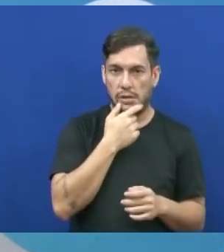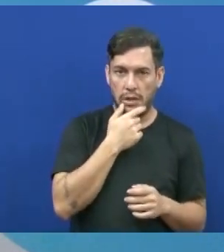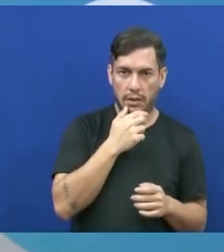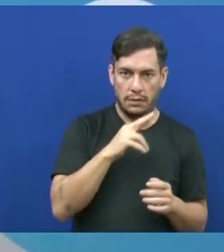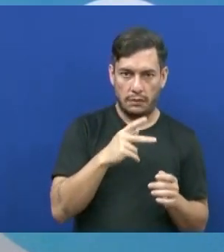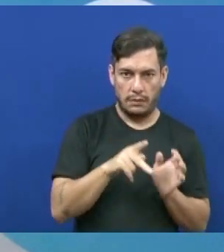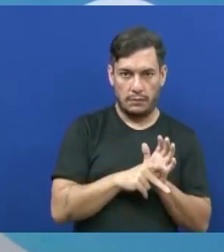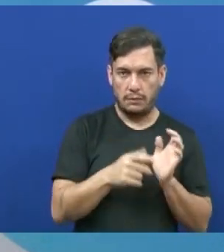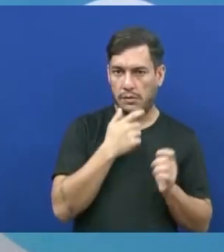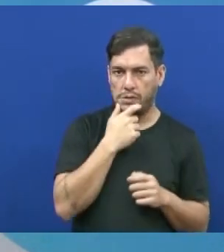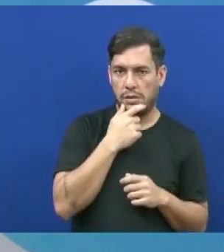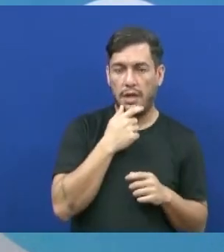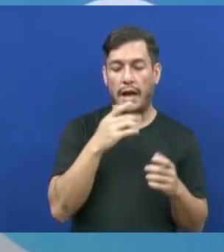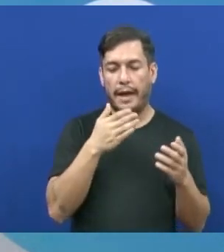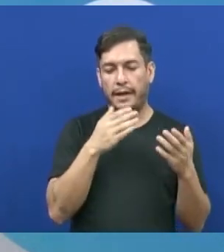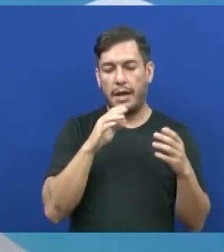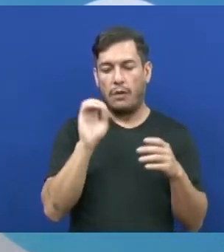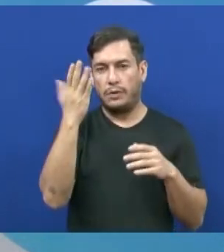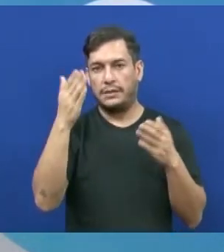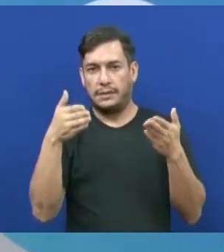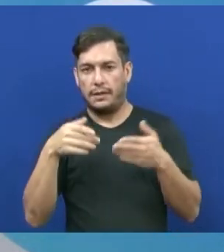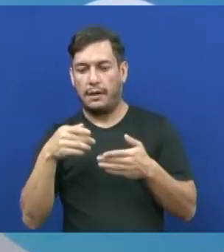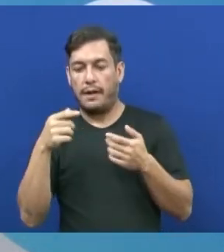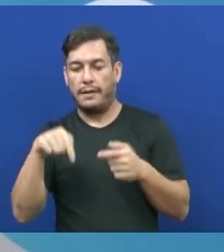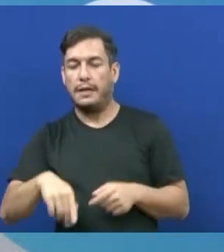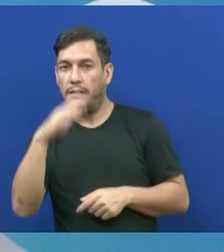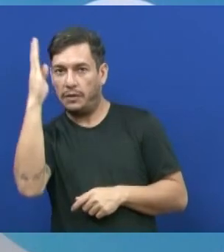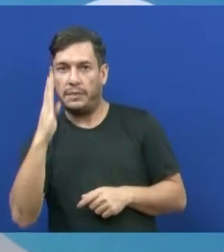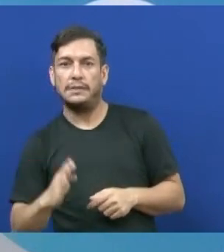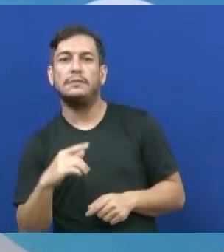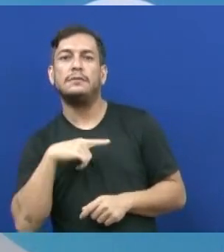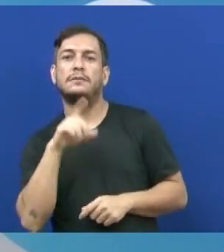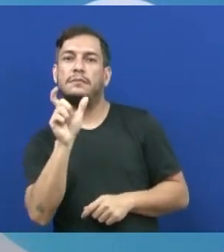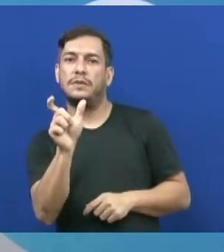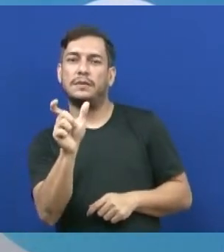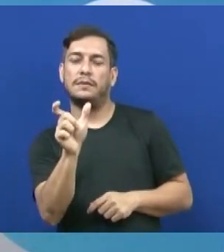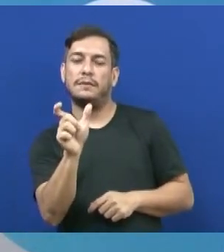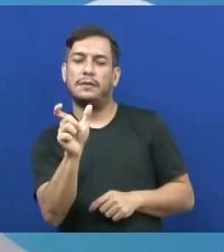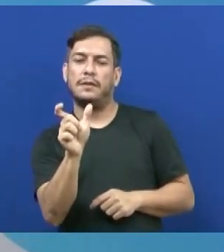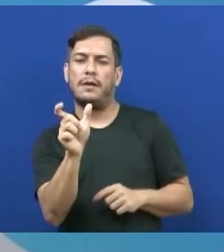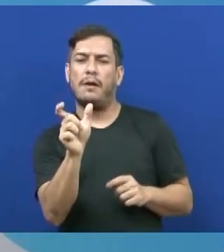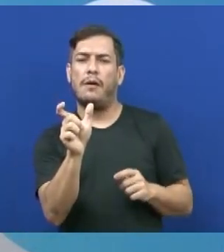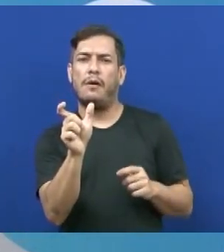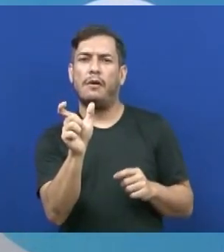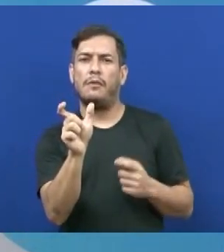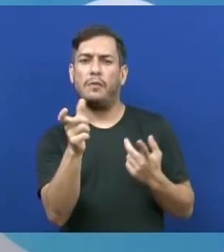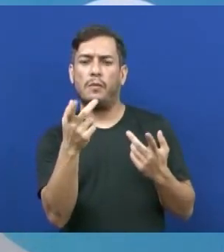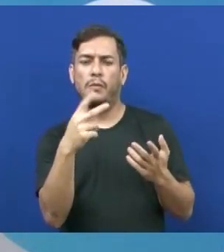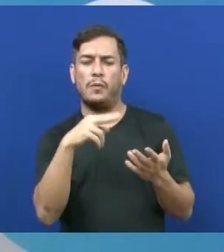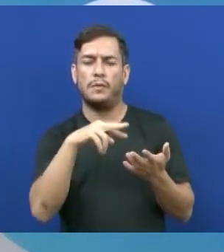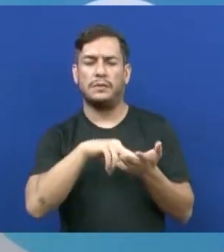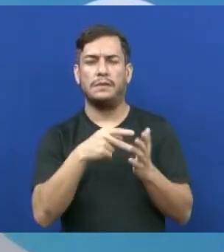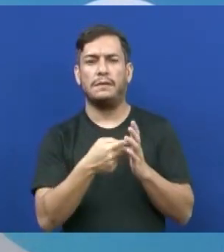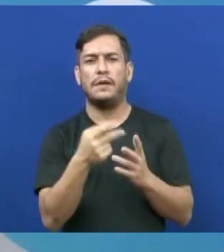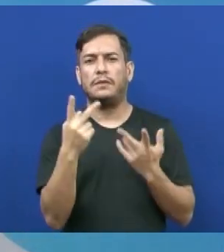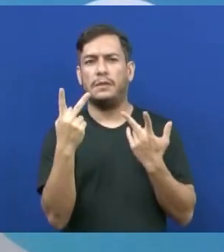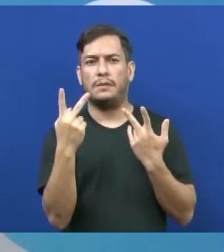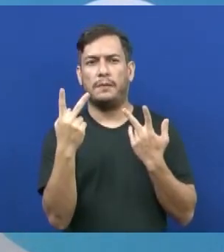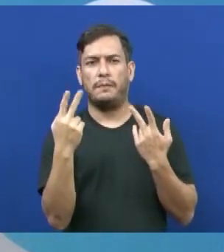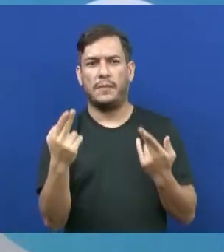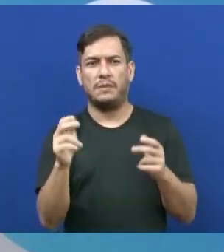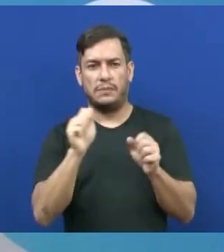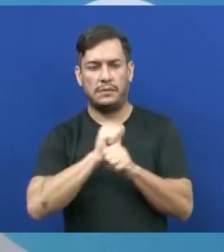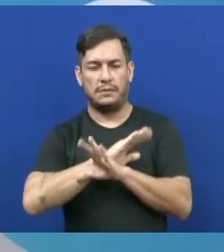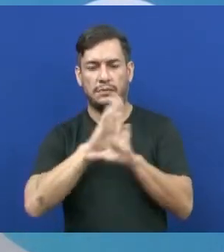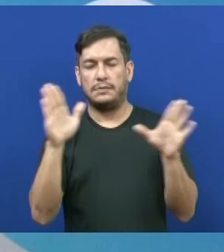eles chegam aqui no Brasil, a gente não tinha uma palavra que expressasse com a mesma exatidão o que aquela palavra queria